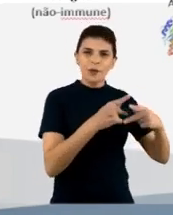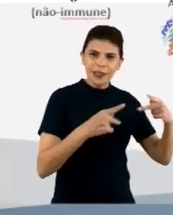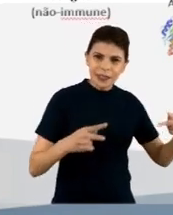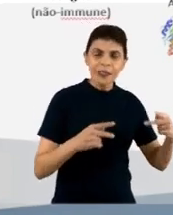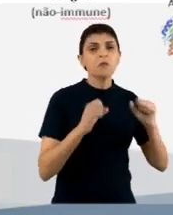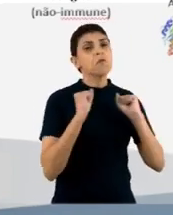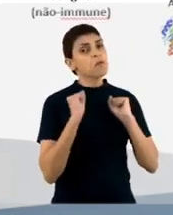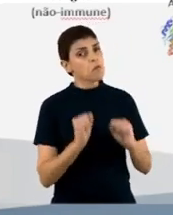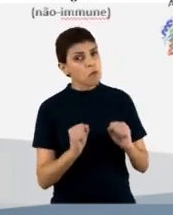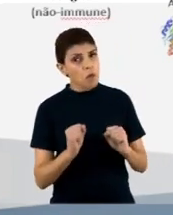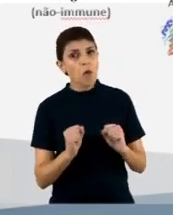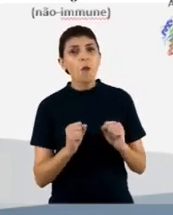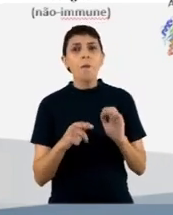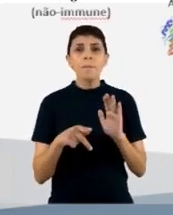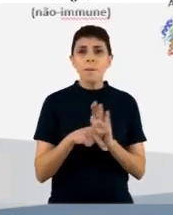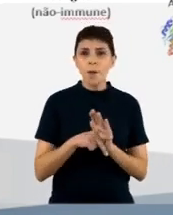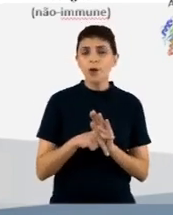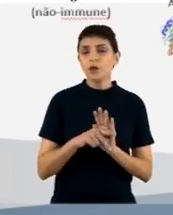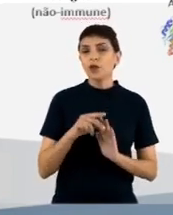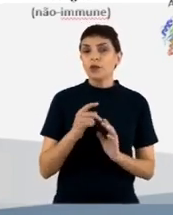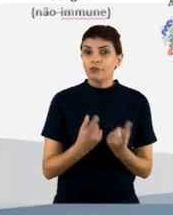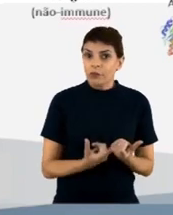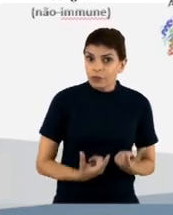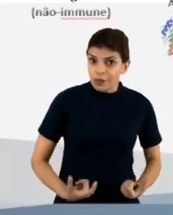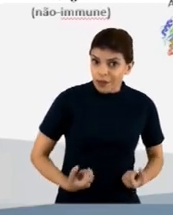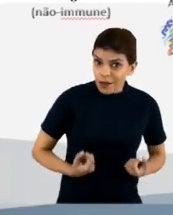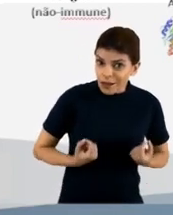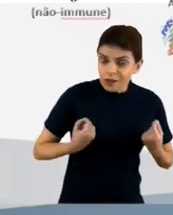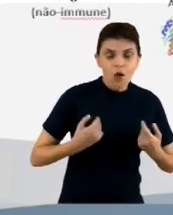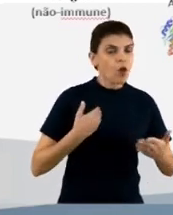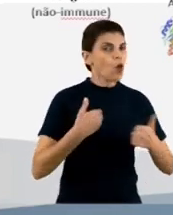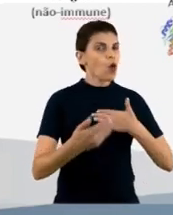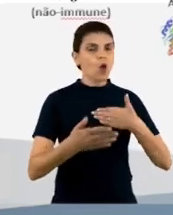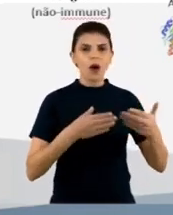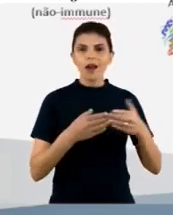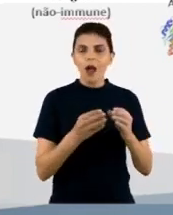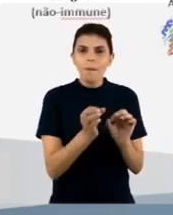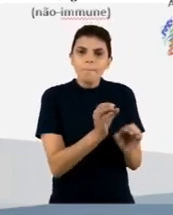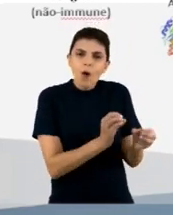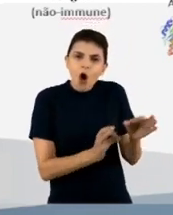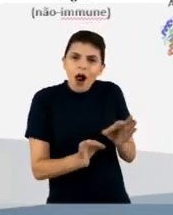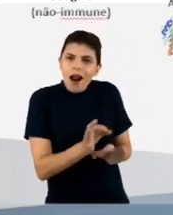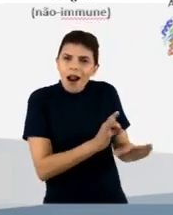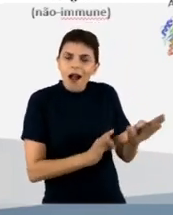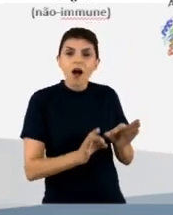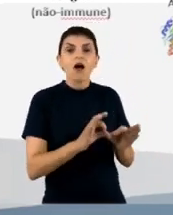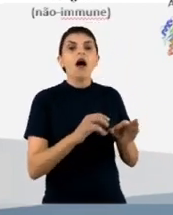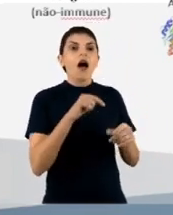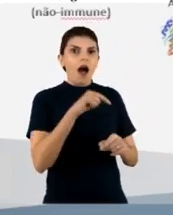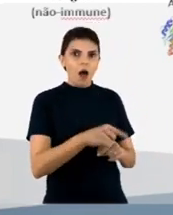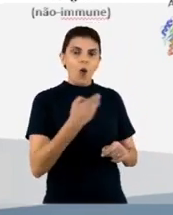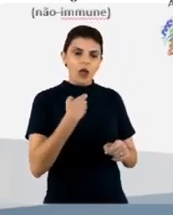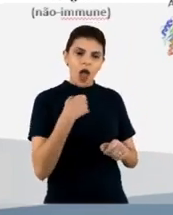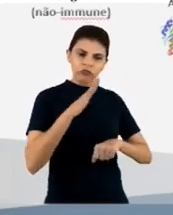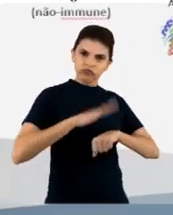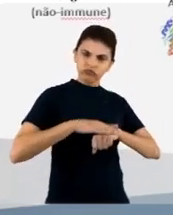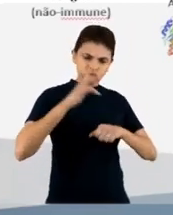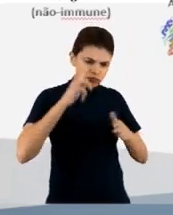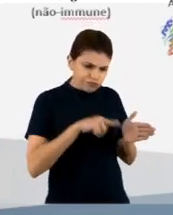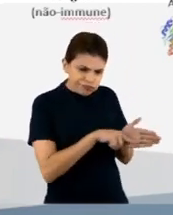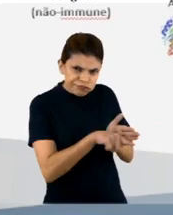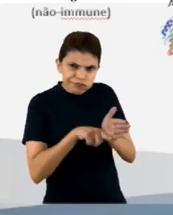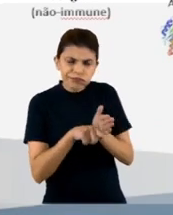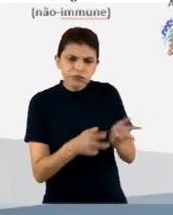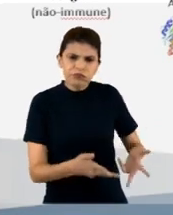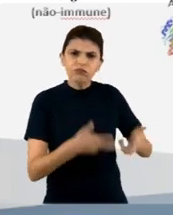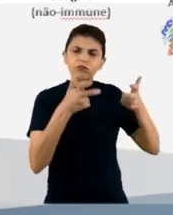ser uma proteína tumoral, ou seja, qualquer molécula que você tenha interesse em desenvolver um anticorpo